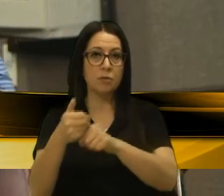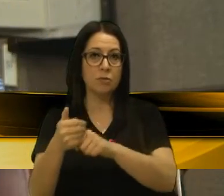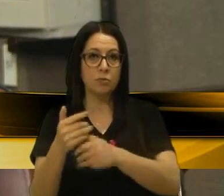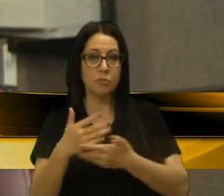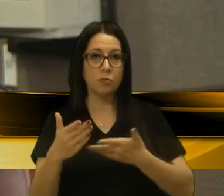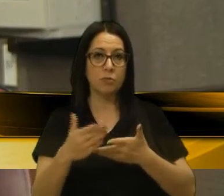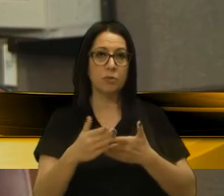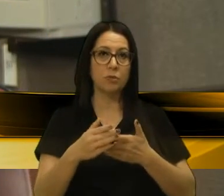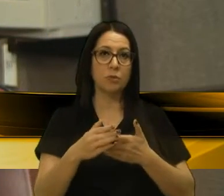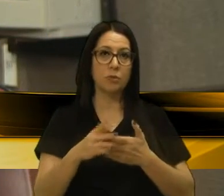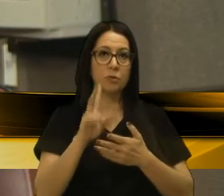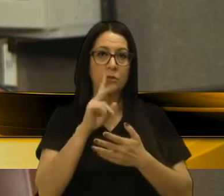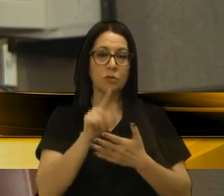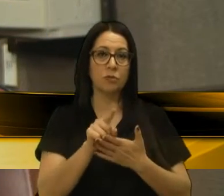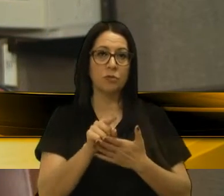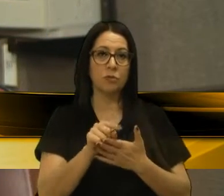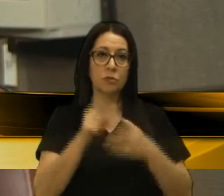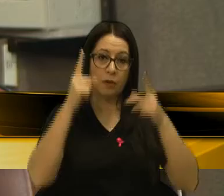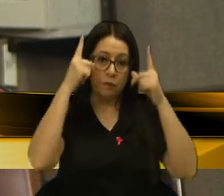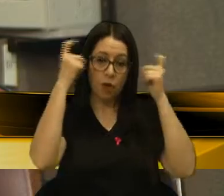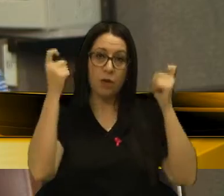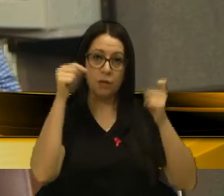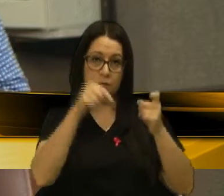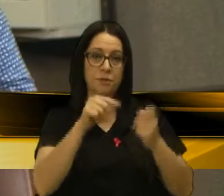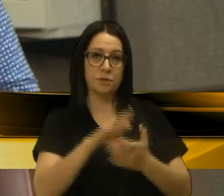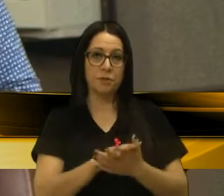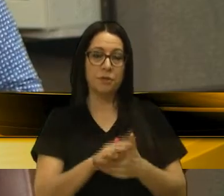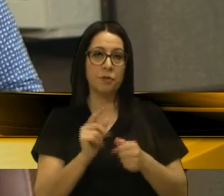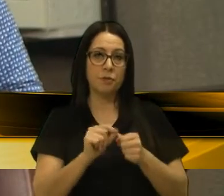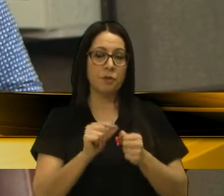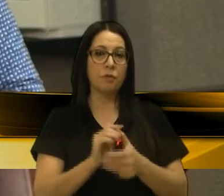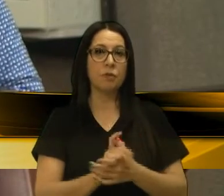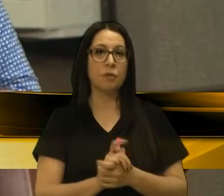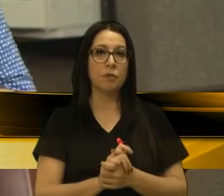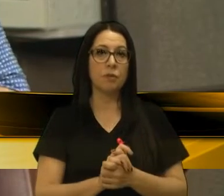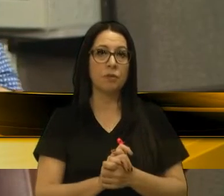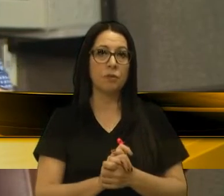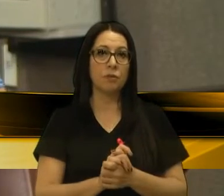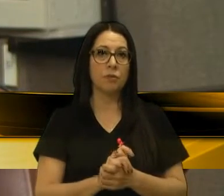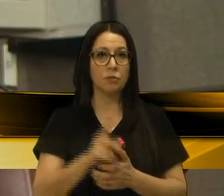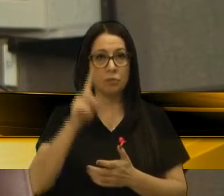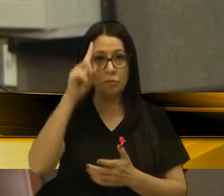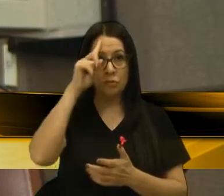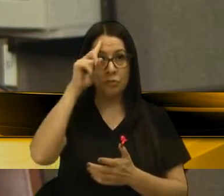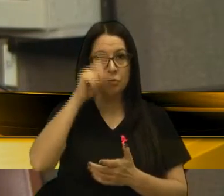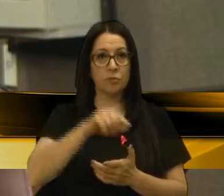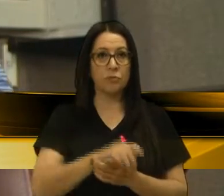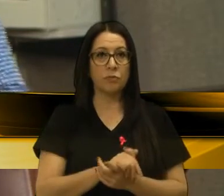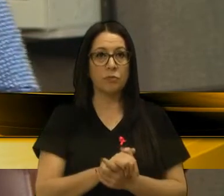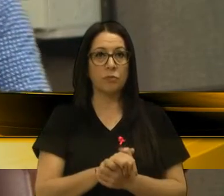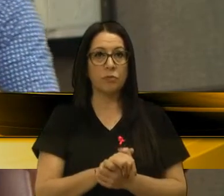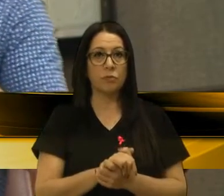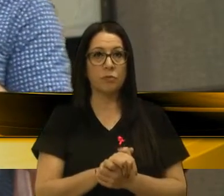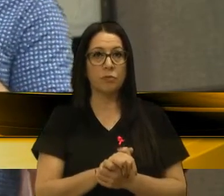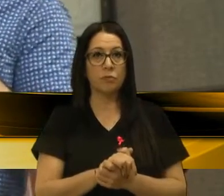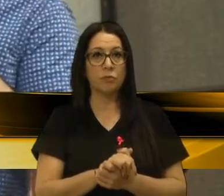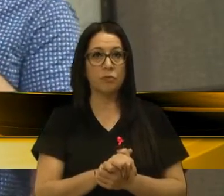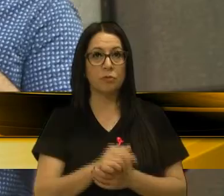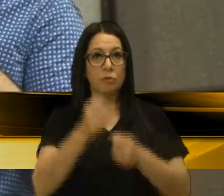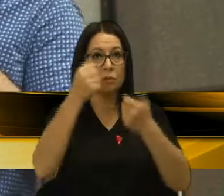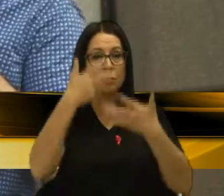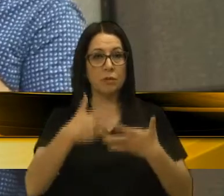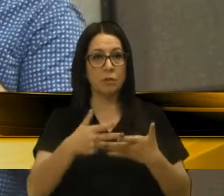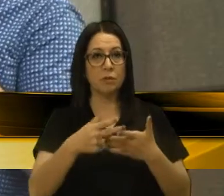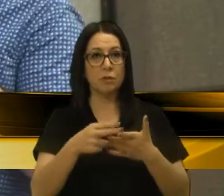partir do contador da violência, então, é feito diariamente um esboço no